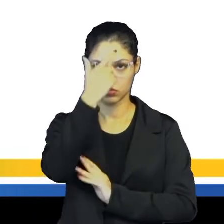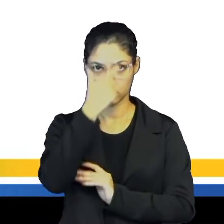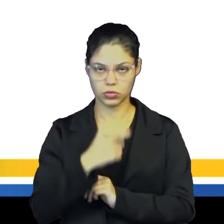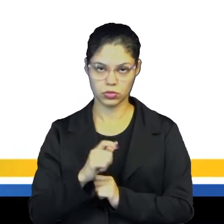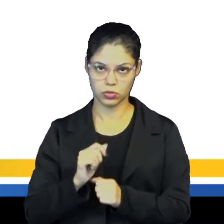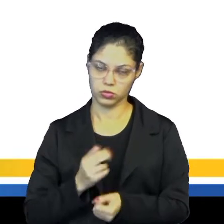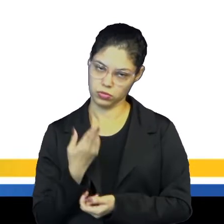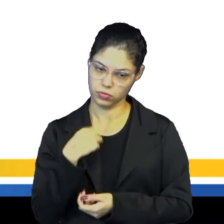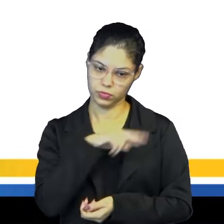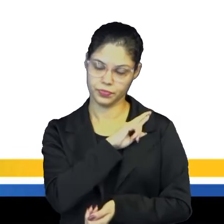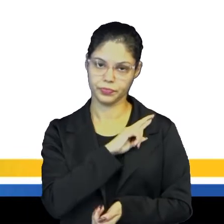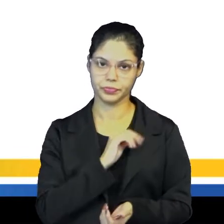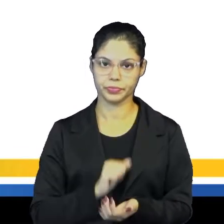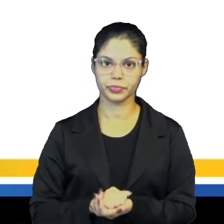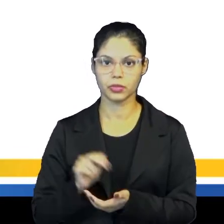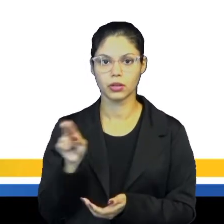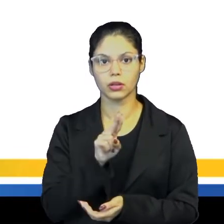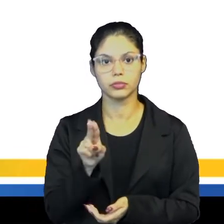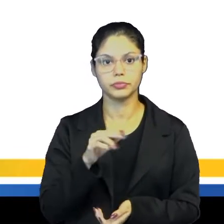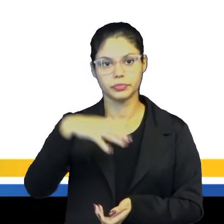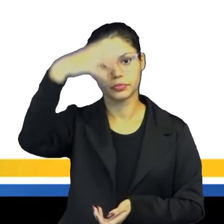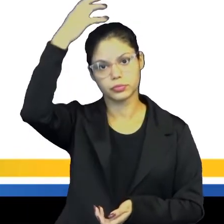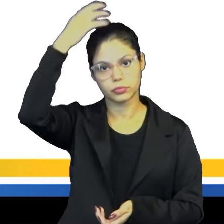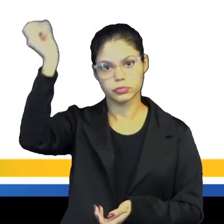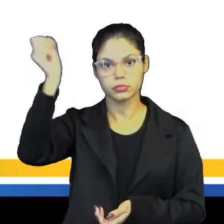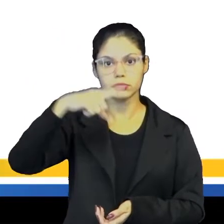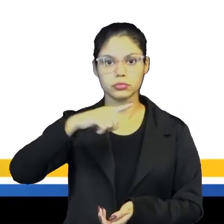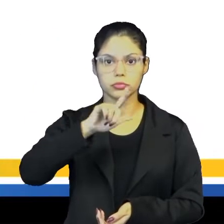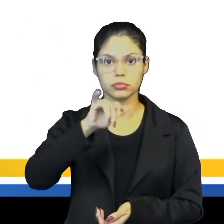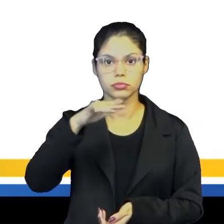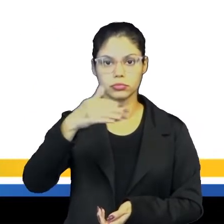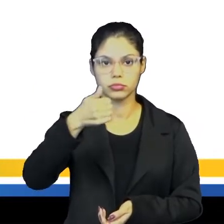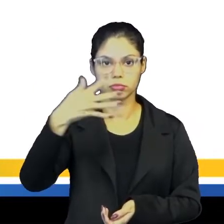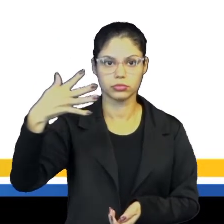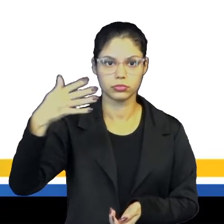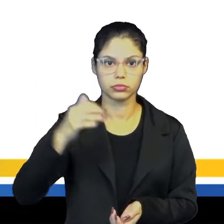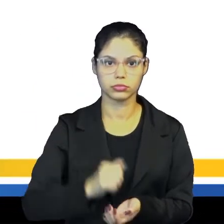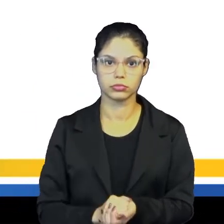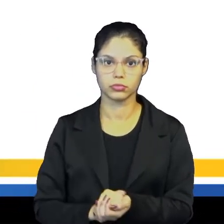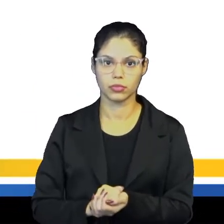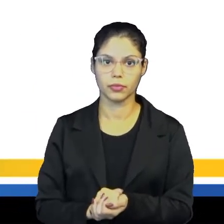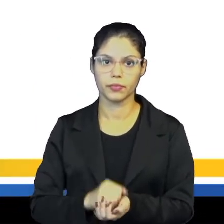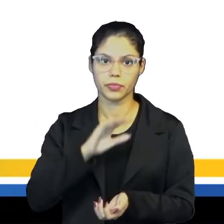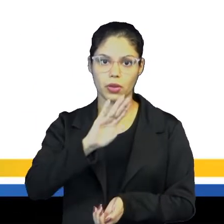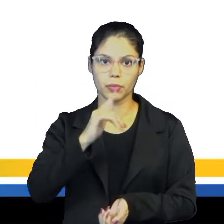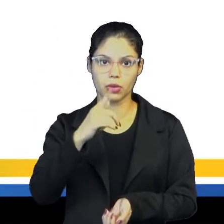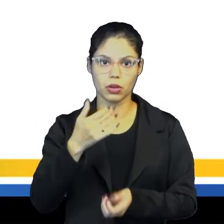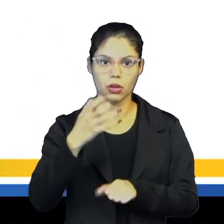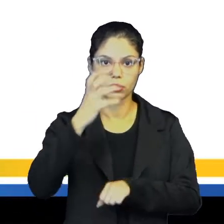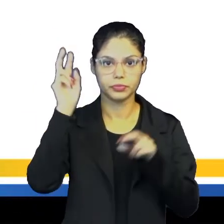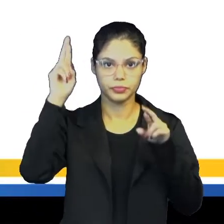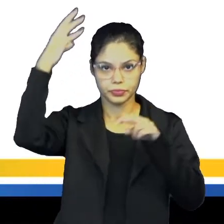responsabilidade. chamado também de rei sol, o Luís XIV, ele retrata o apogeu dos reis do antigo regime,